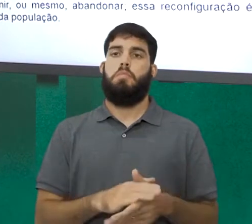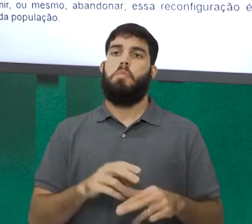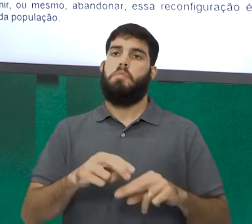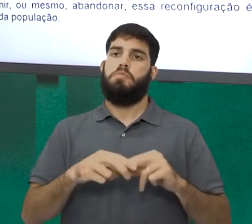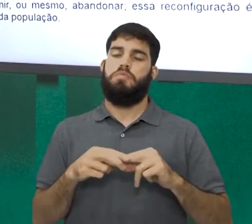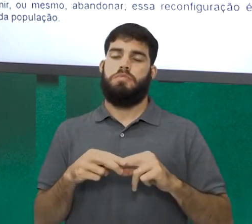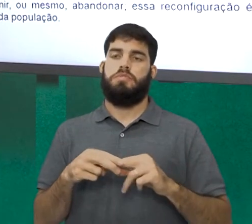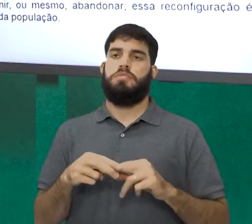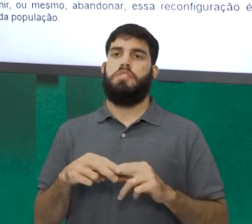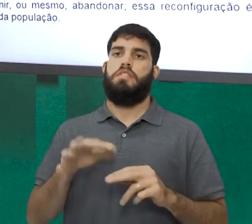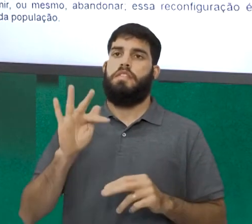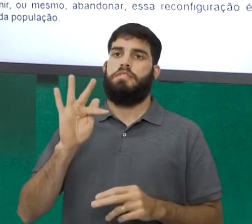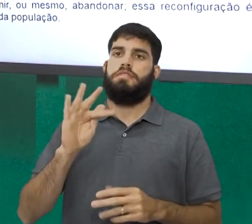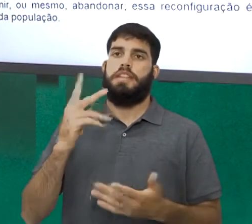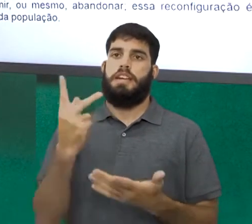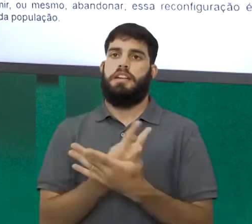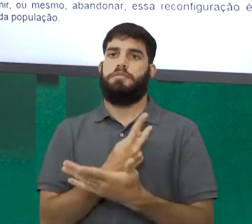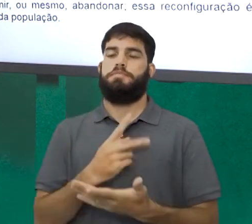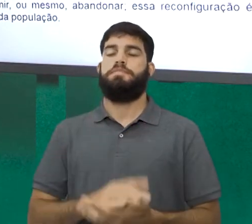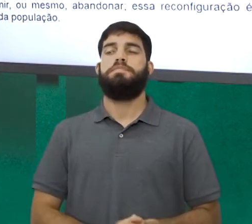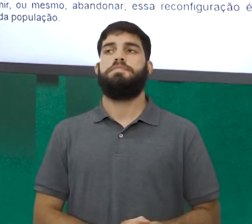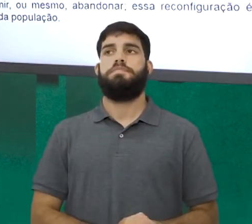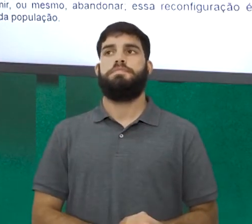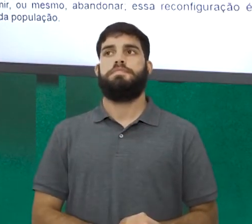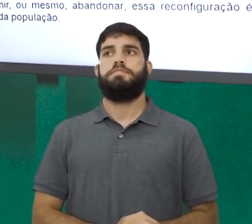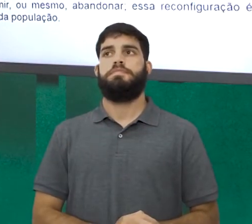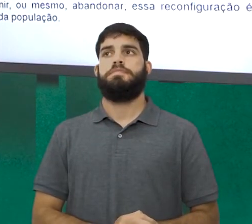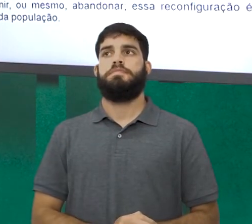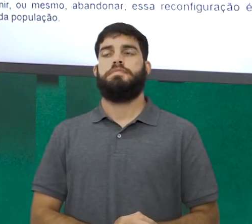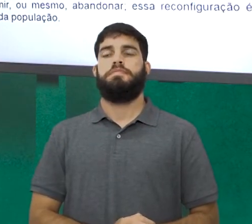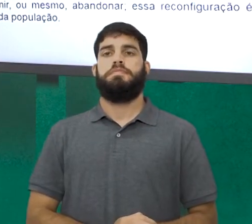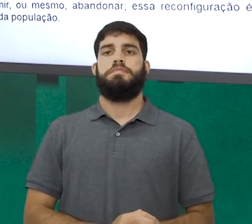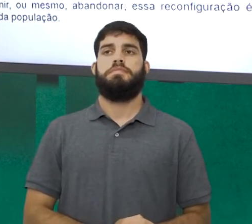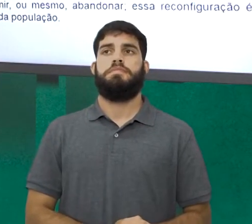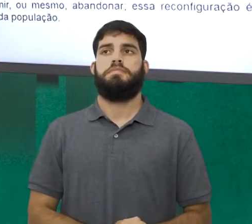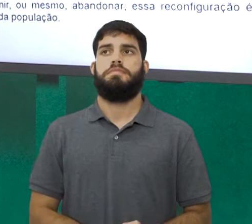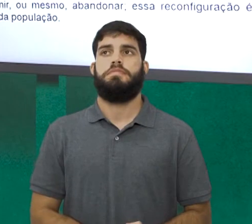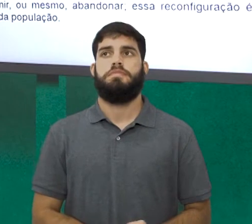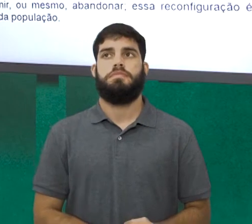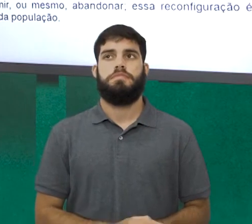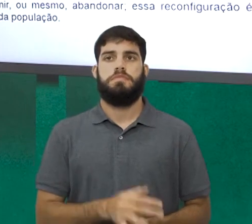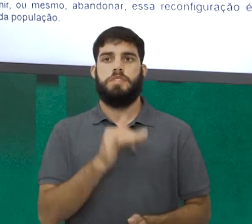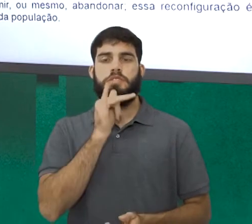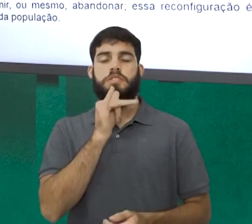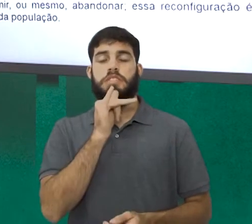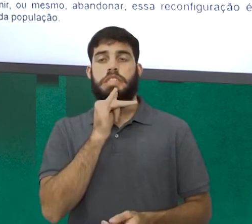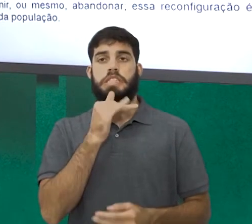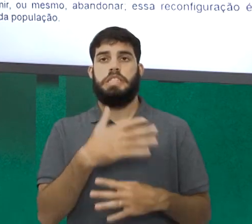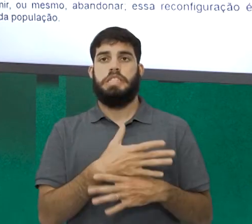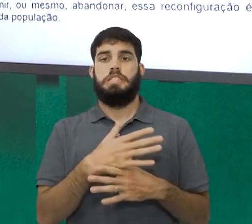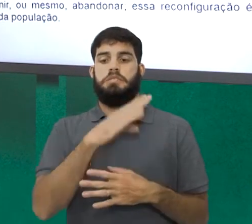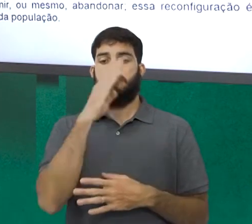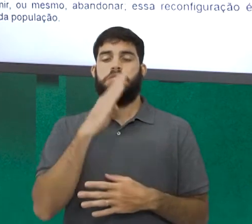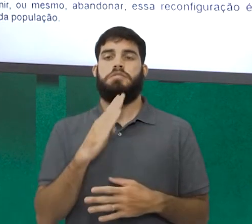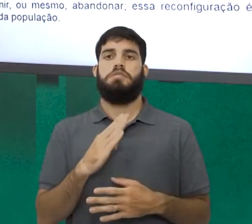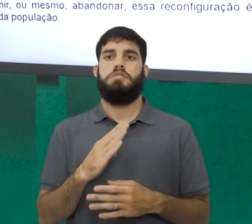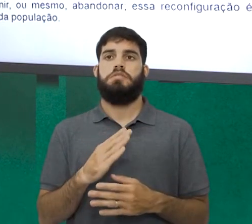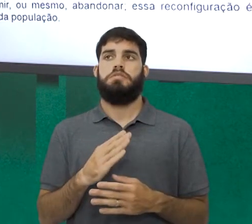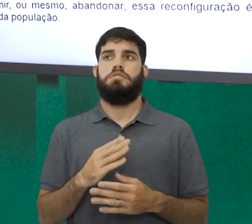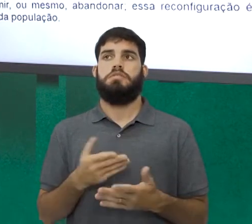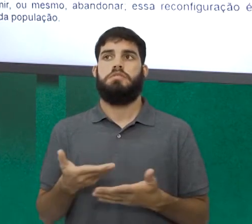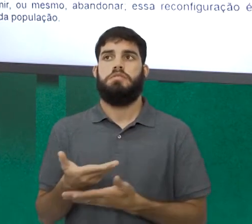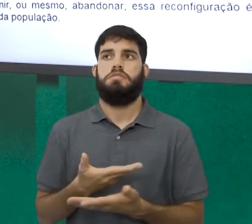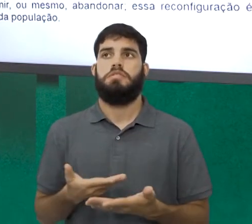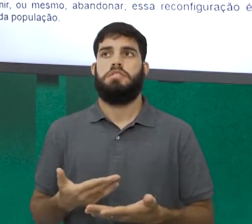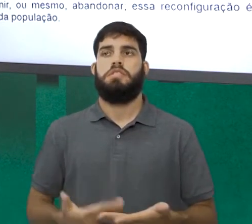informação é incorreta. A terceira informação, um determinado conjunto de cidades brasileiras interligadas entre si, a partir do sistema de